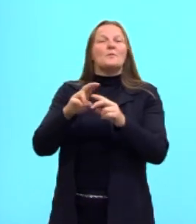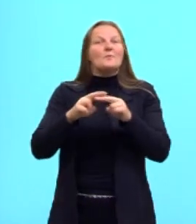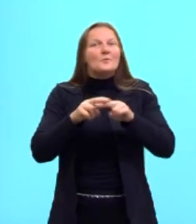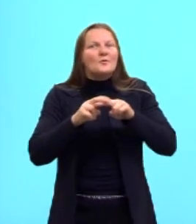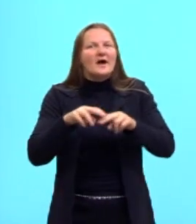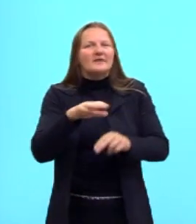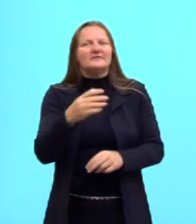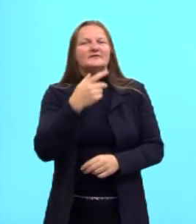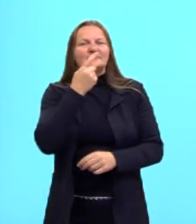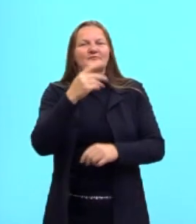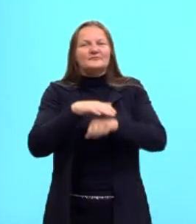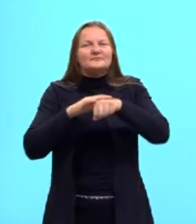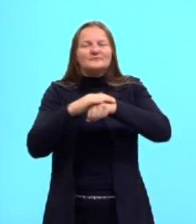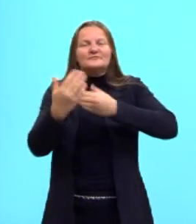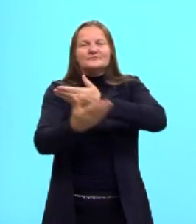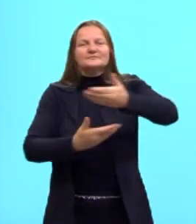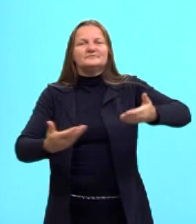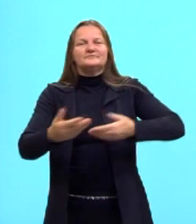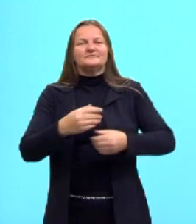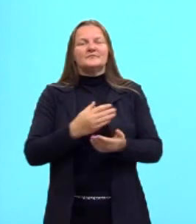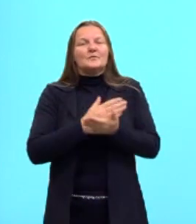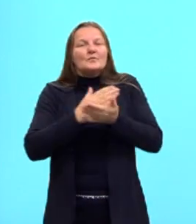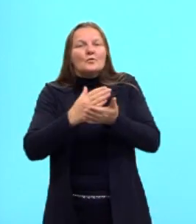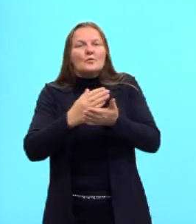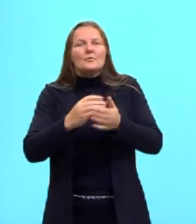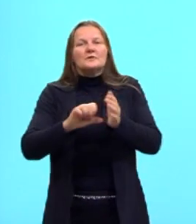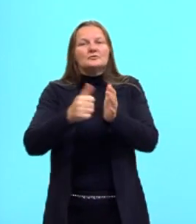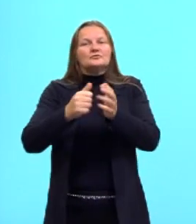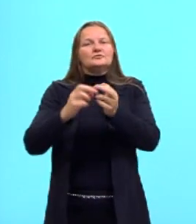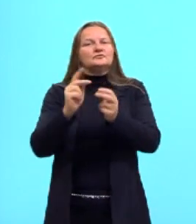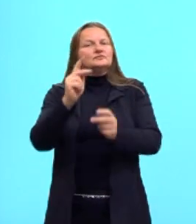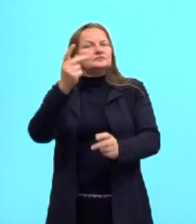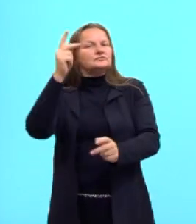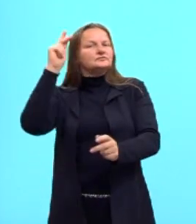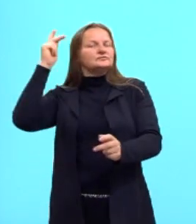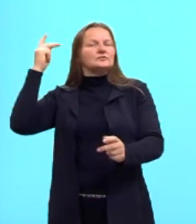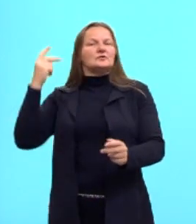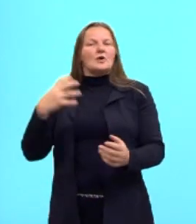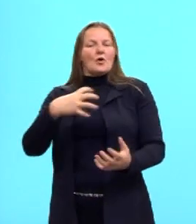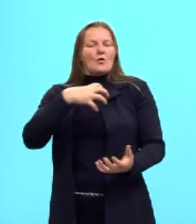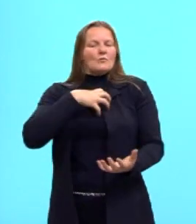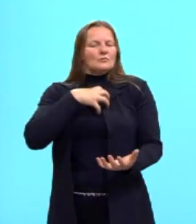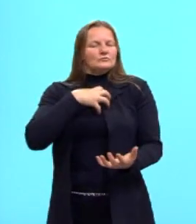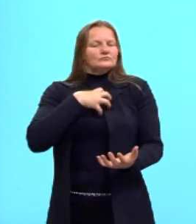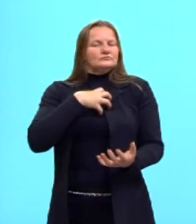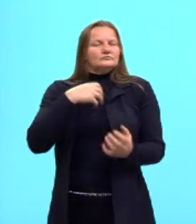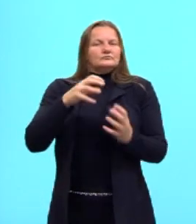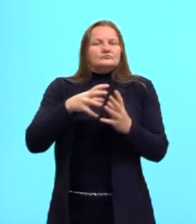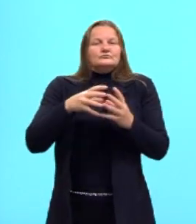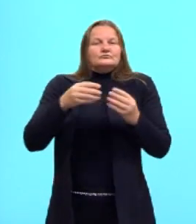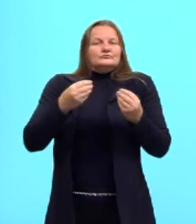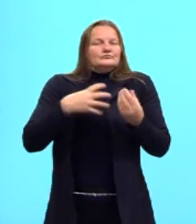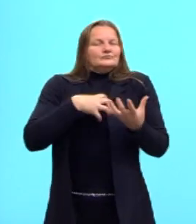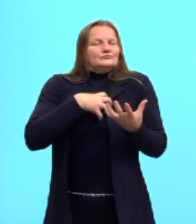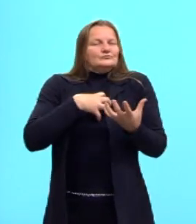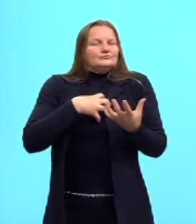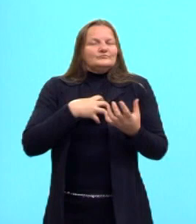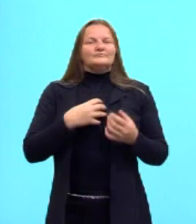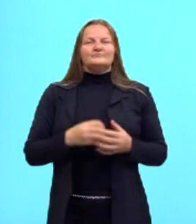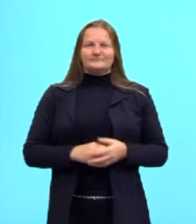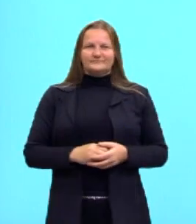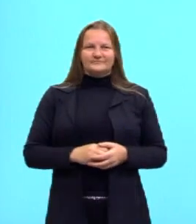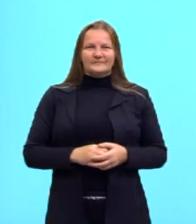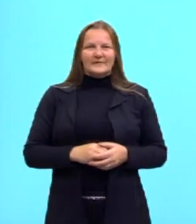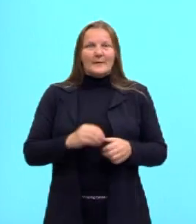a origem inicial aí da palavra humor tem a ver com o estado de espírito das pessoas. Se as pessoas estão aí